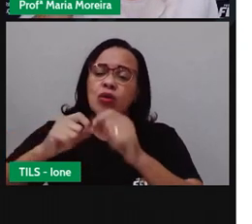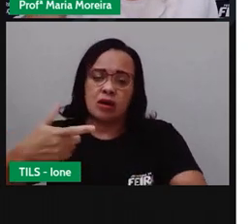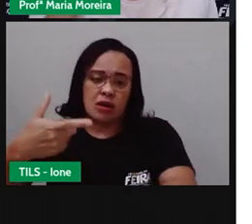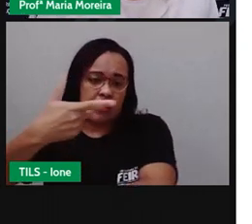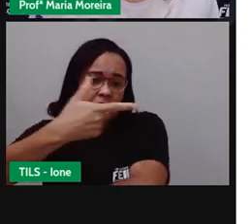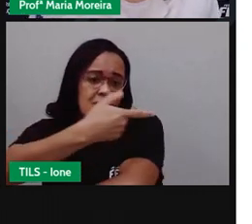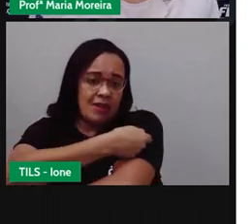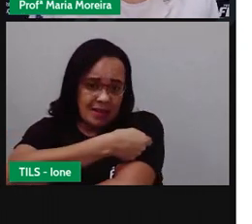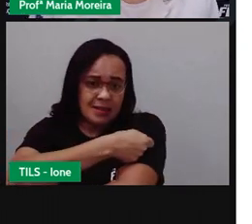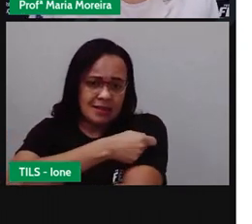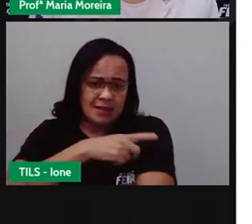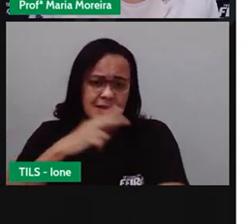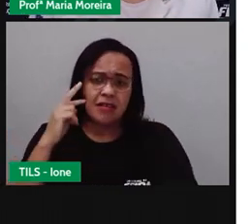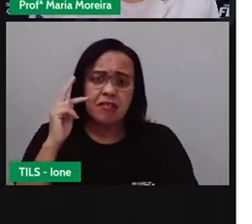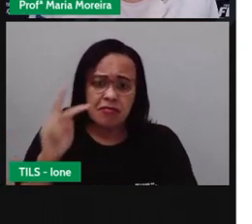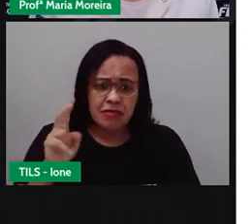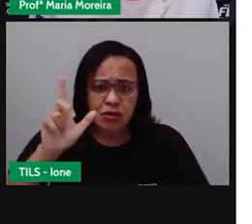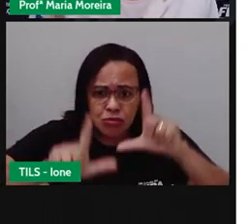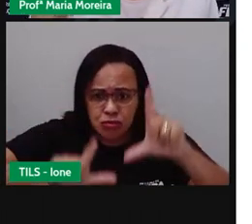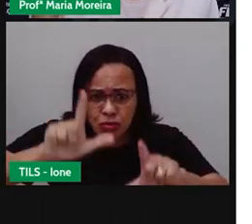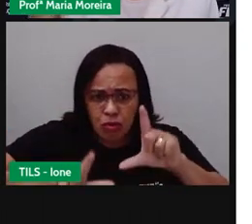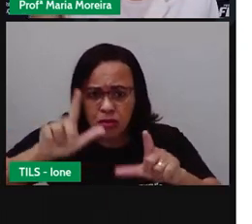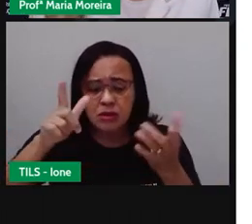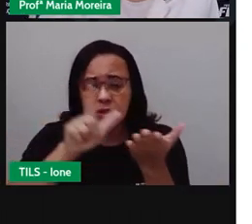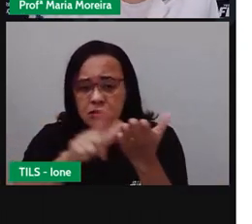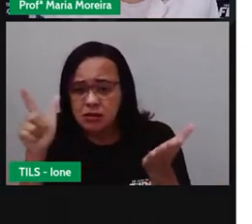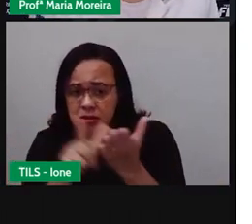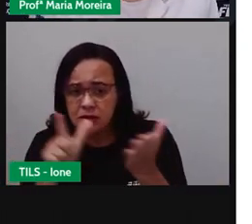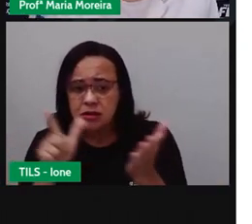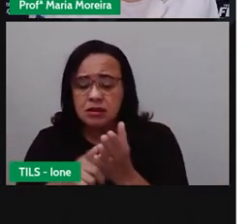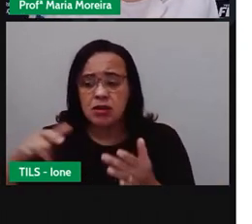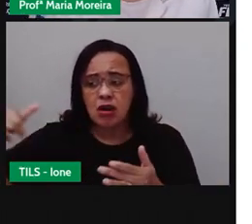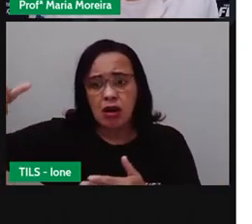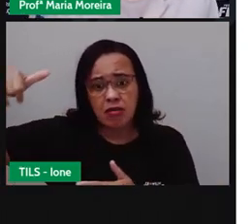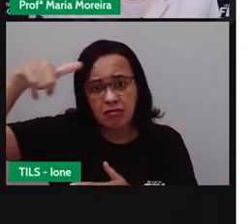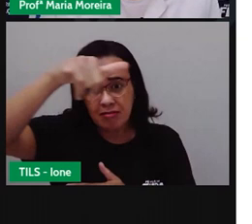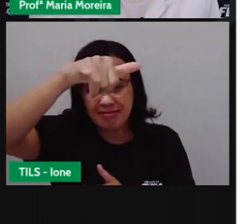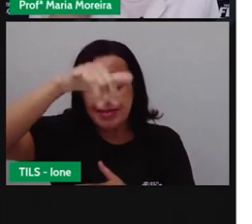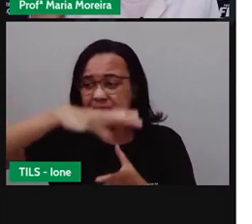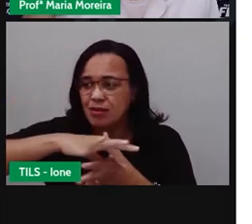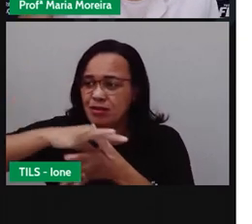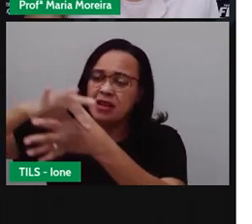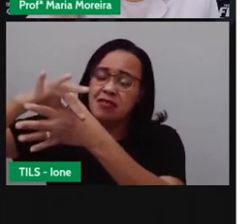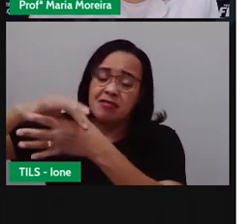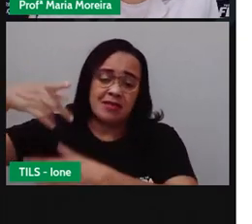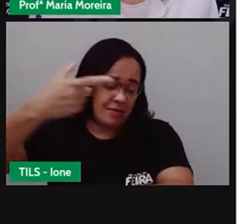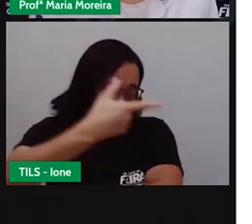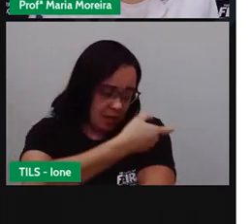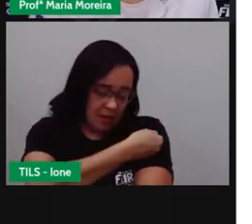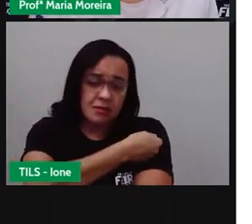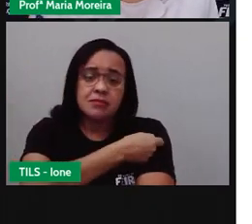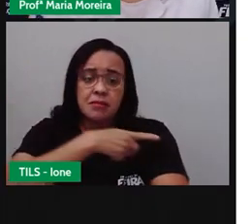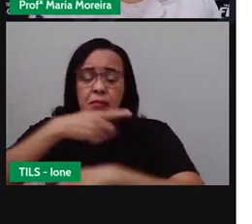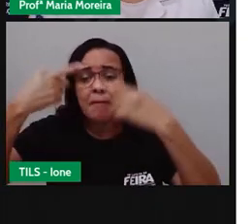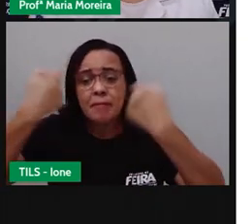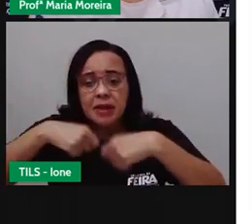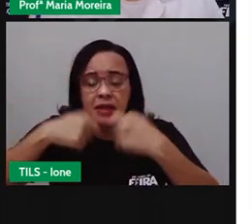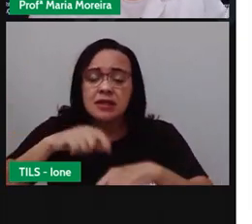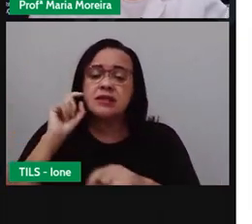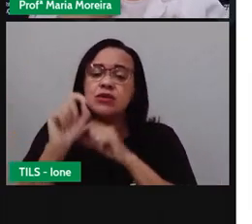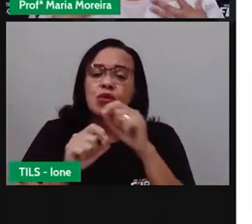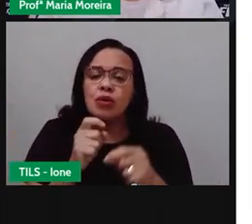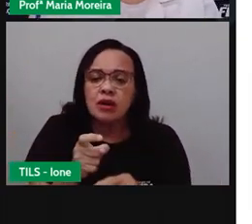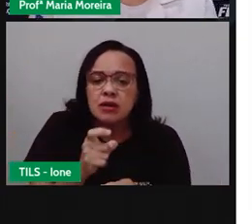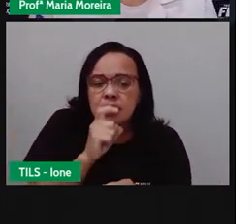quantas reportagens passaram no jornal falando sobre os aviões trazendo essas vacinas, e que elas precisam de um acondicionamento melhor,